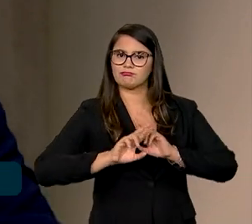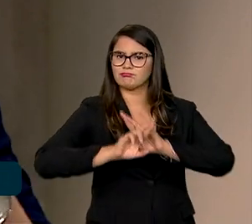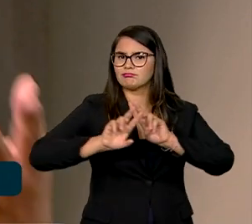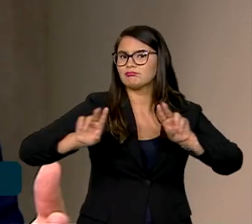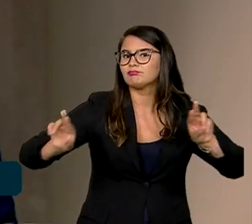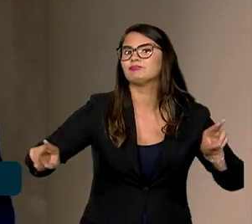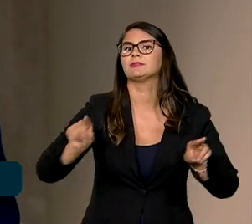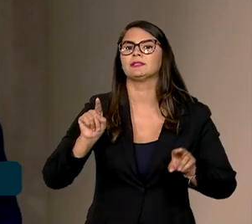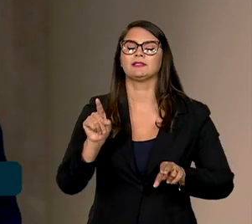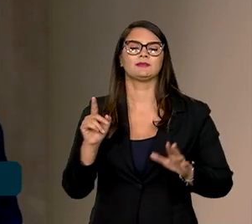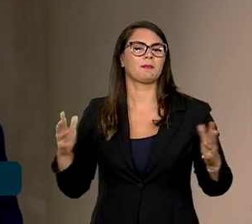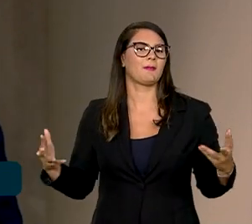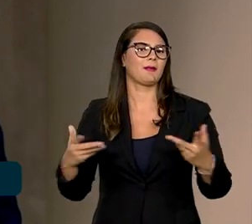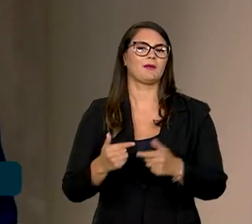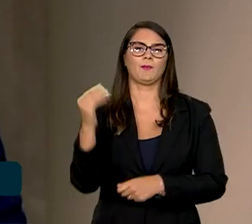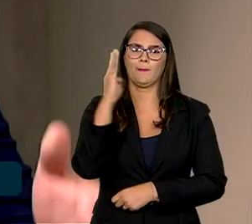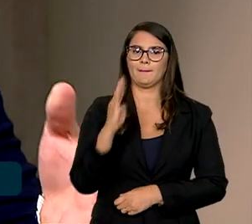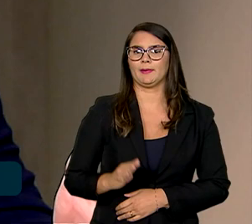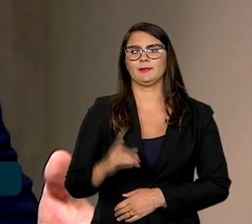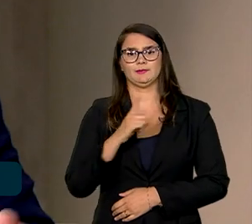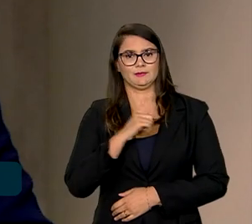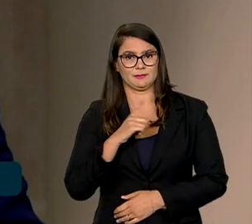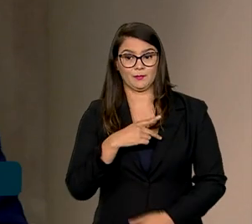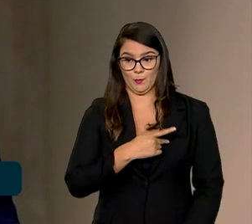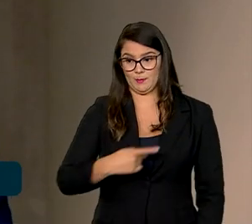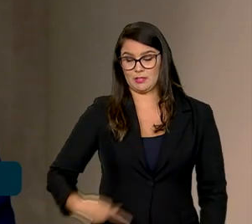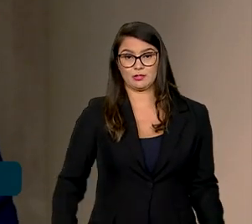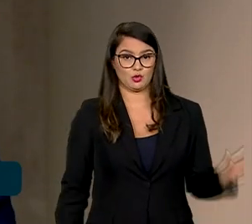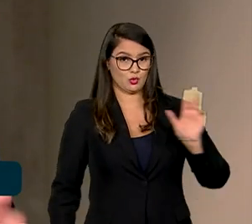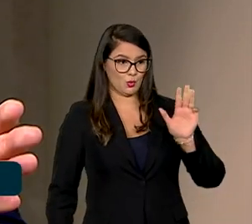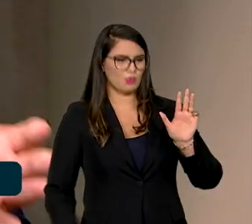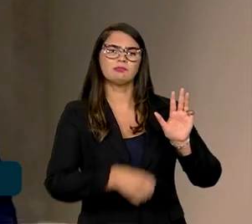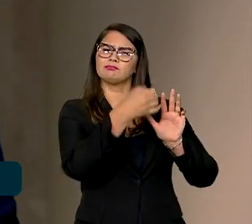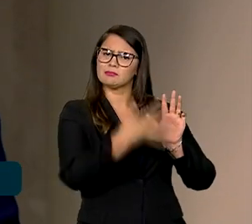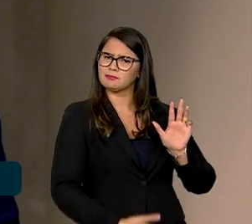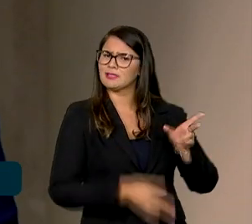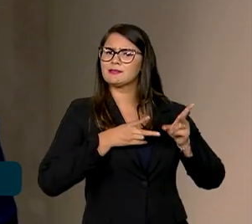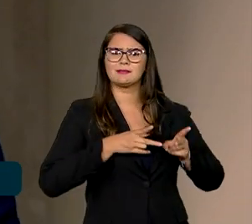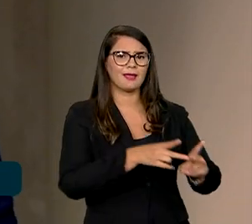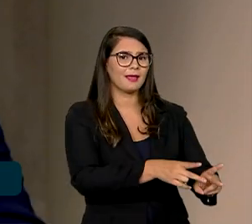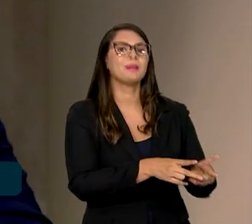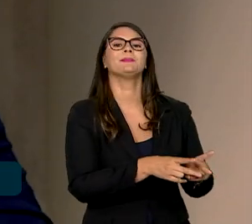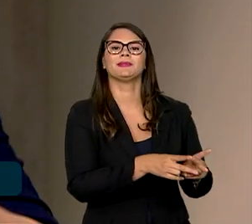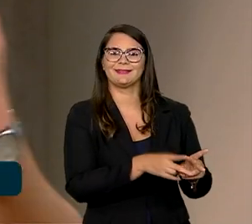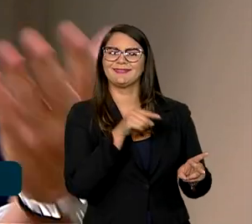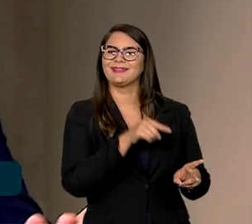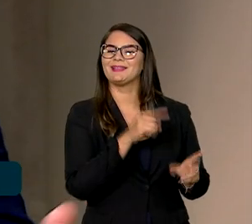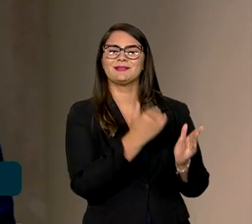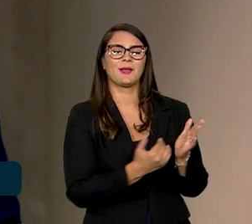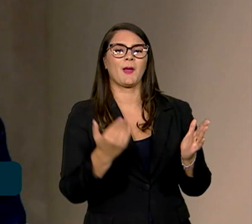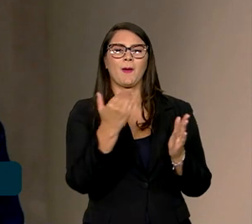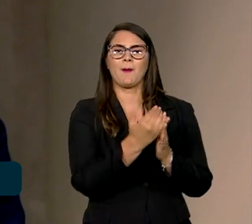E isso é uma das grandes riquezas que o Brasil tem. O presidente Lula fala sobre isso constantemente. Esse é o maior